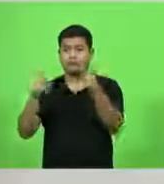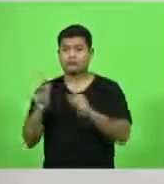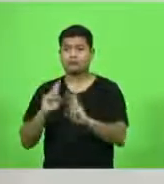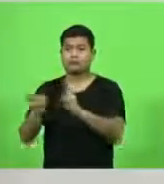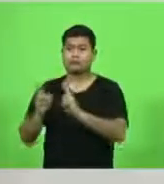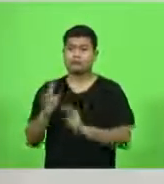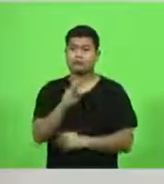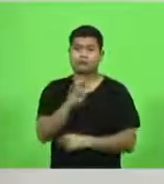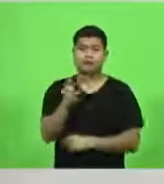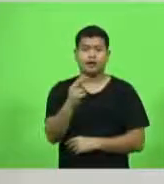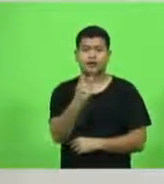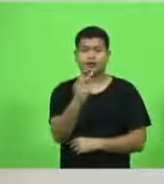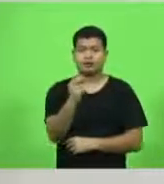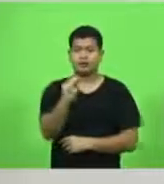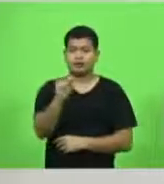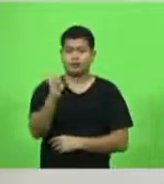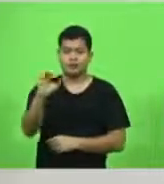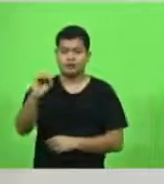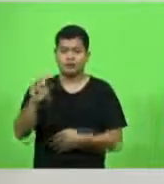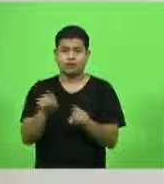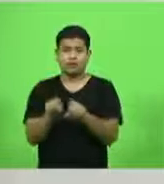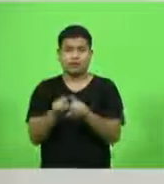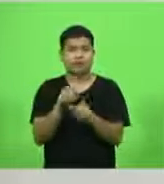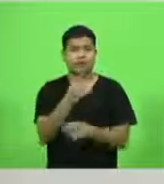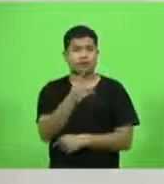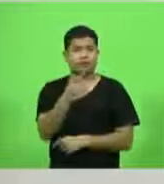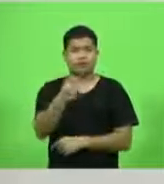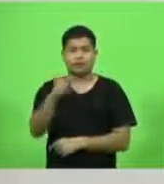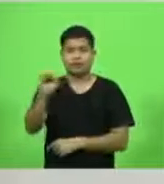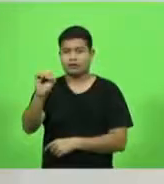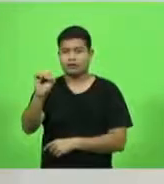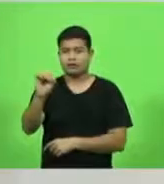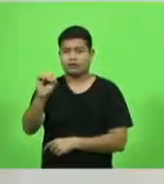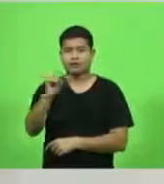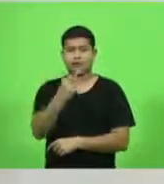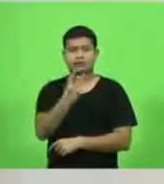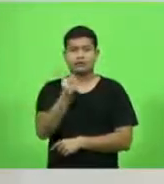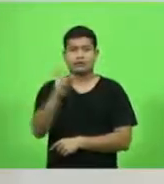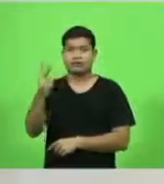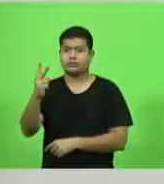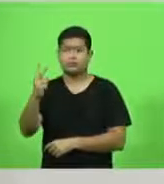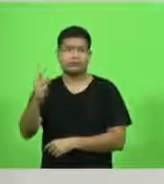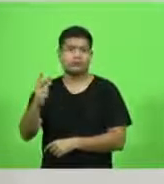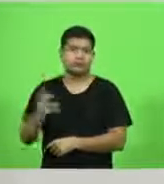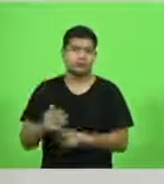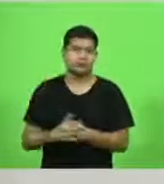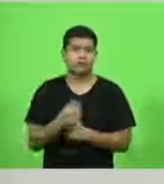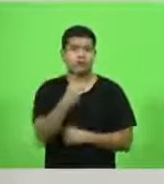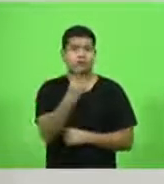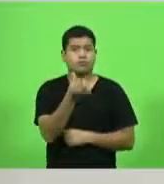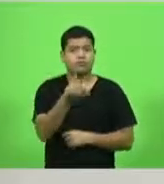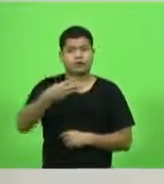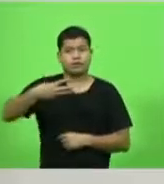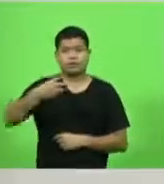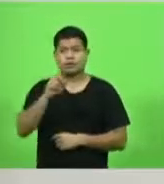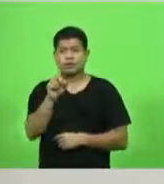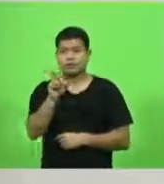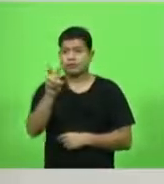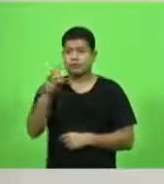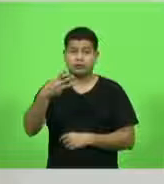-280, BR-470, BR-282, 163, 153.